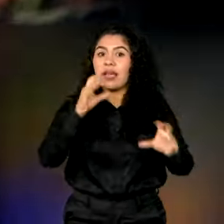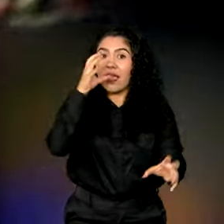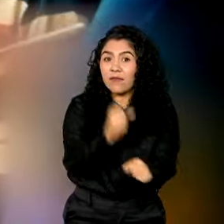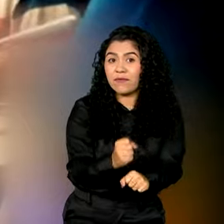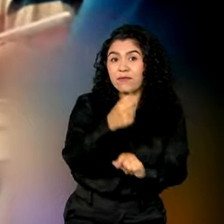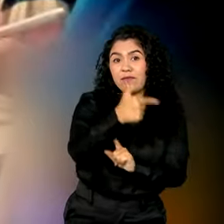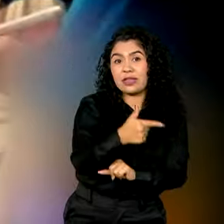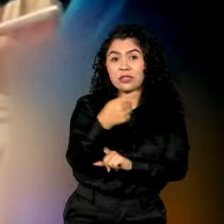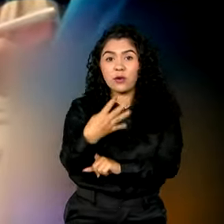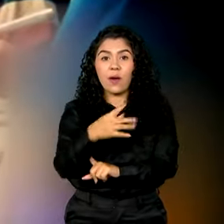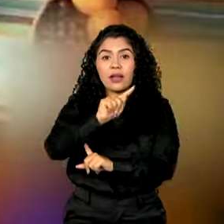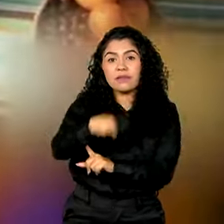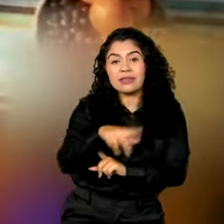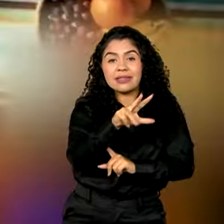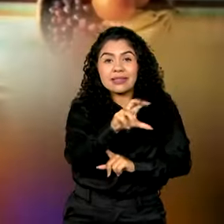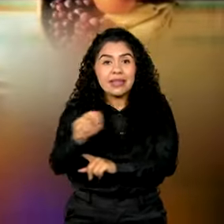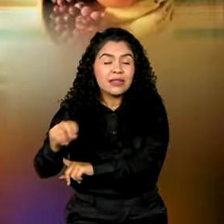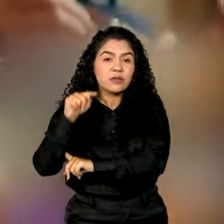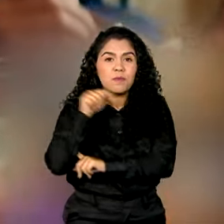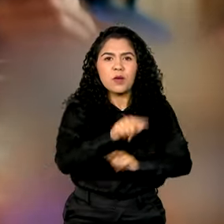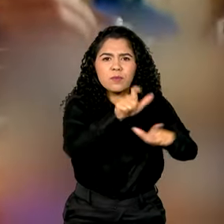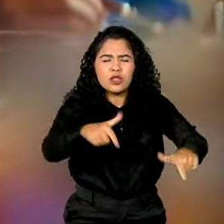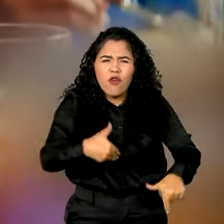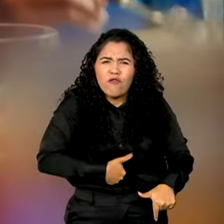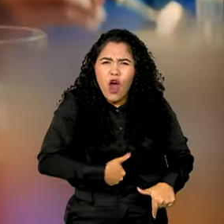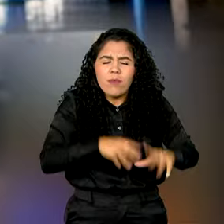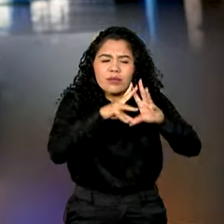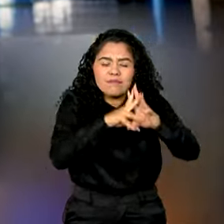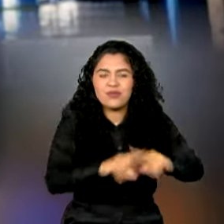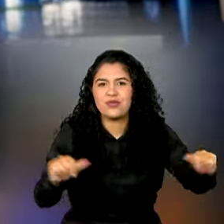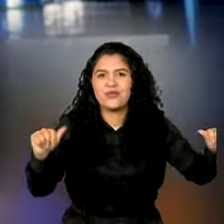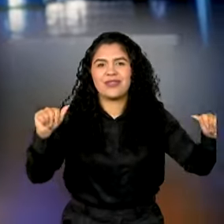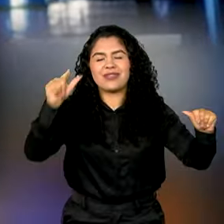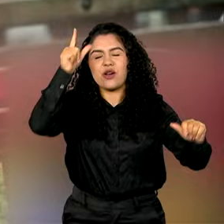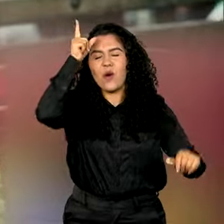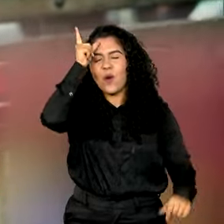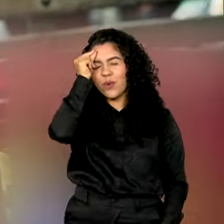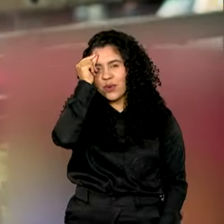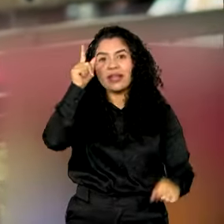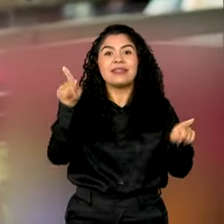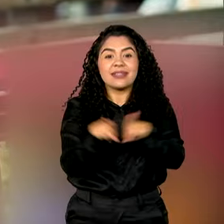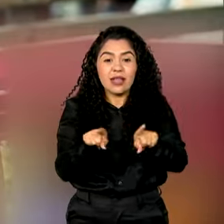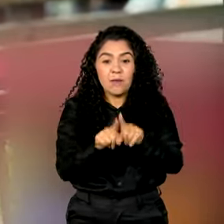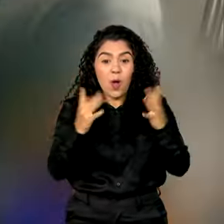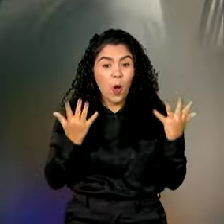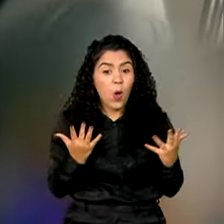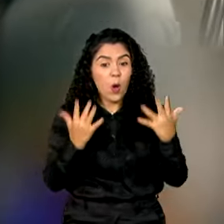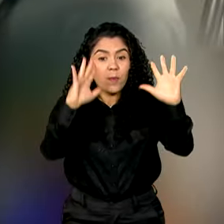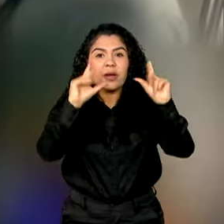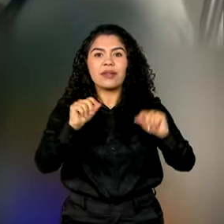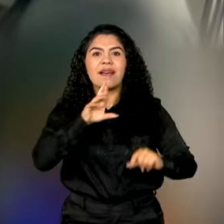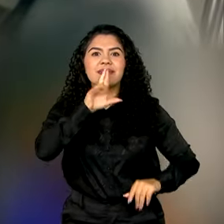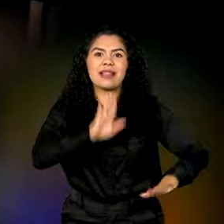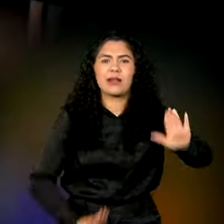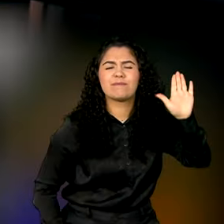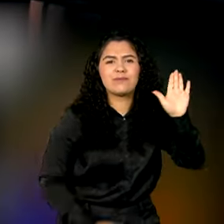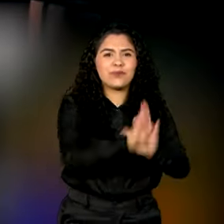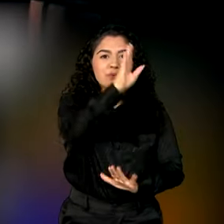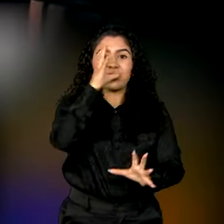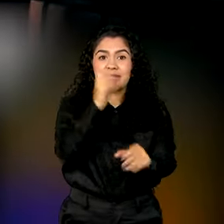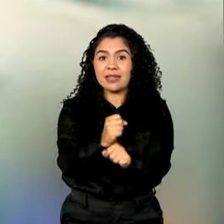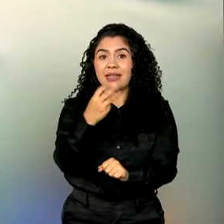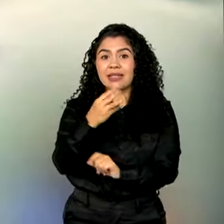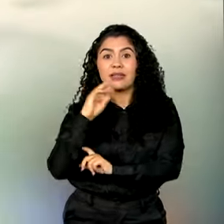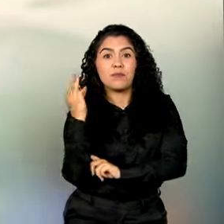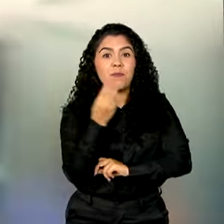milhões e 500 mil pessoas do pesadelo da fome. Por isso, comemoramos a criação de cerca de 3 milhões de